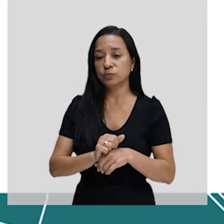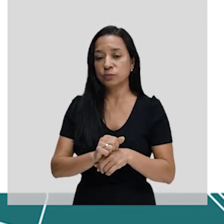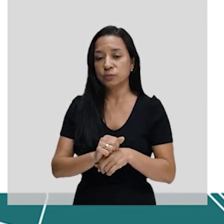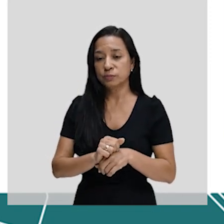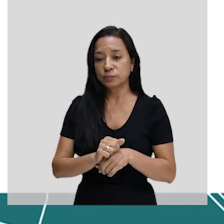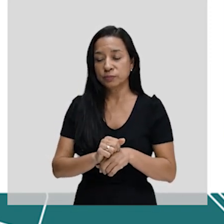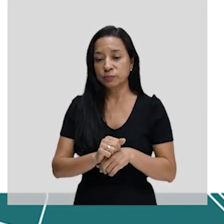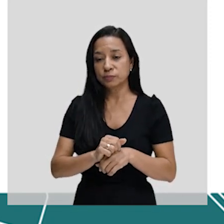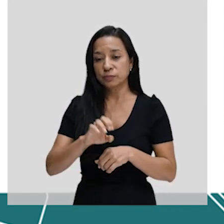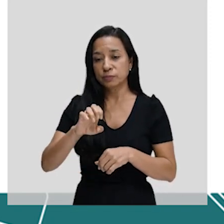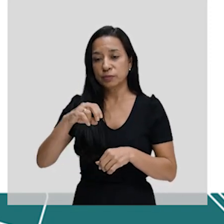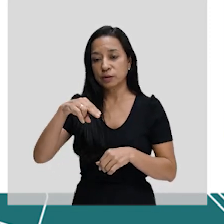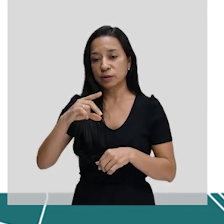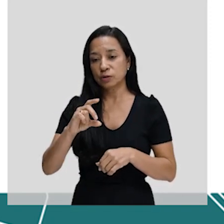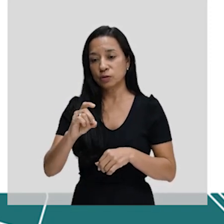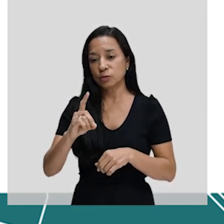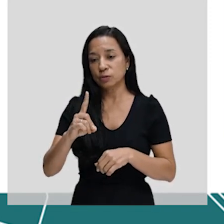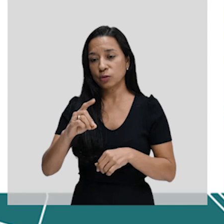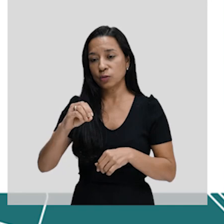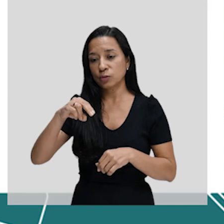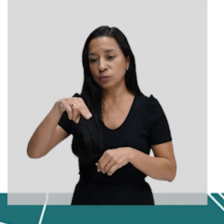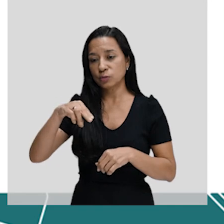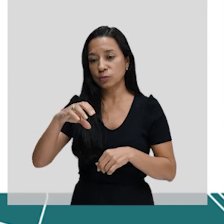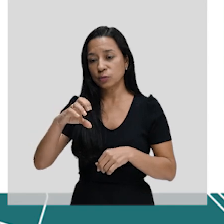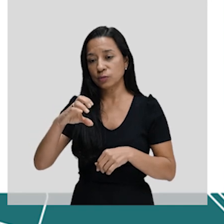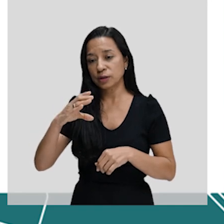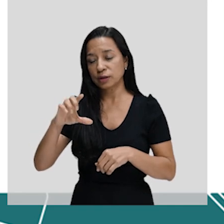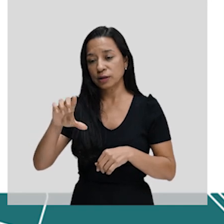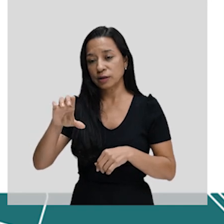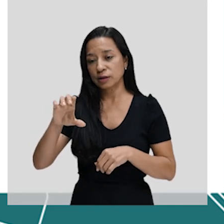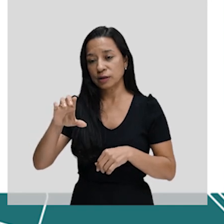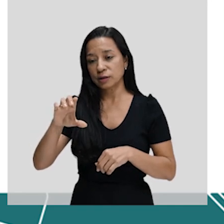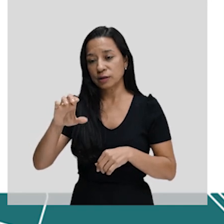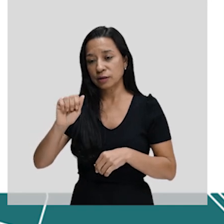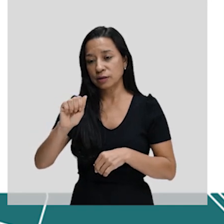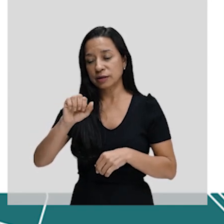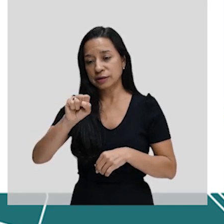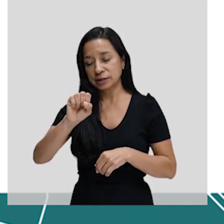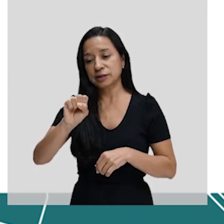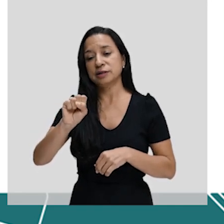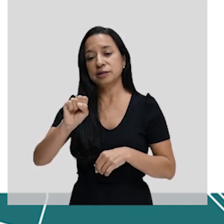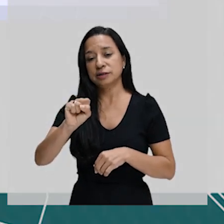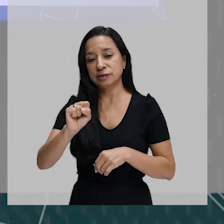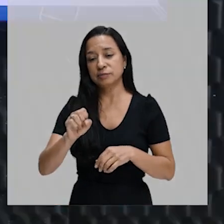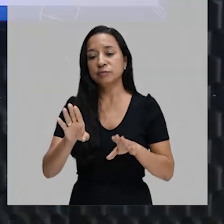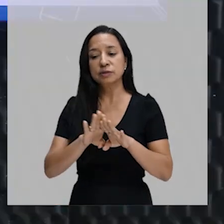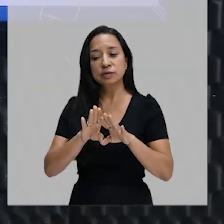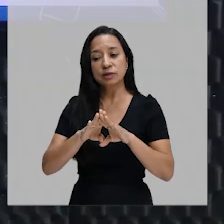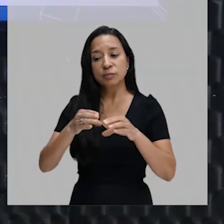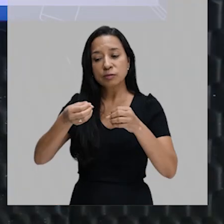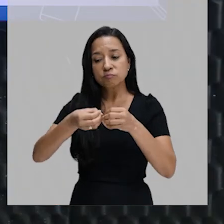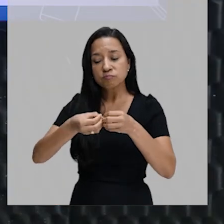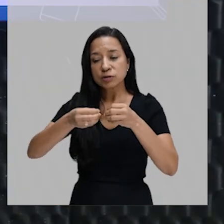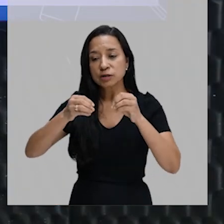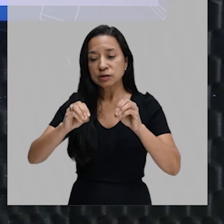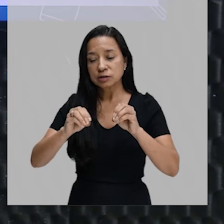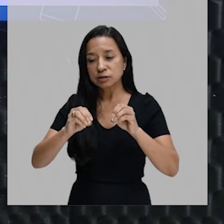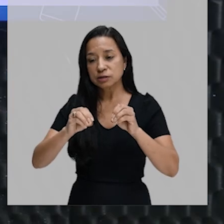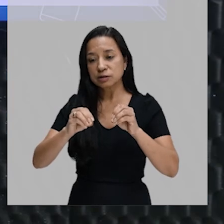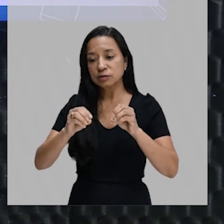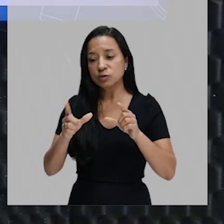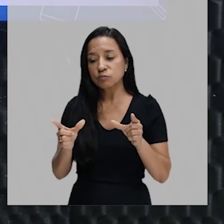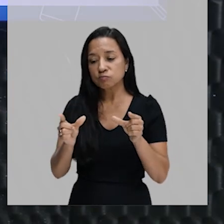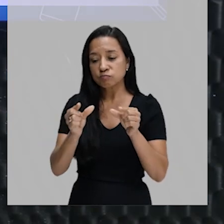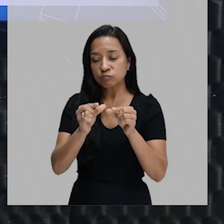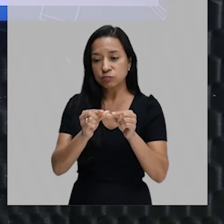endonucleases. Endonucleases de restrição também é chamado de enzima de restrição. É